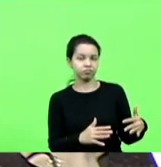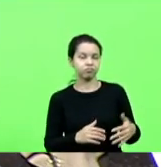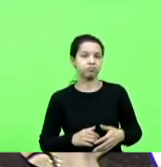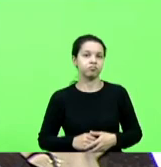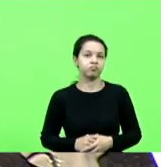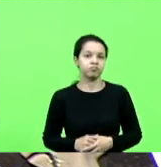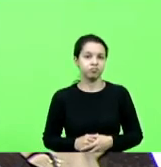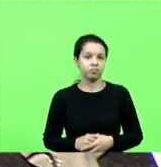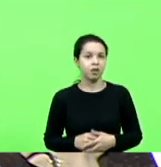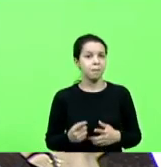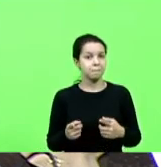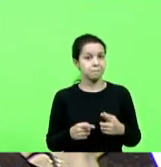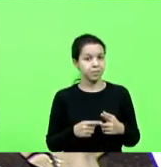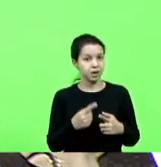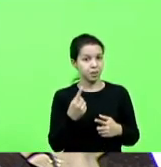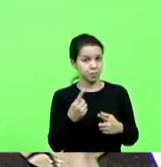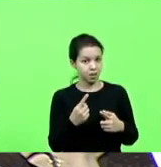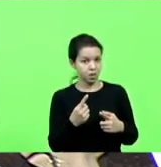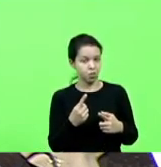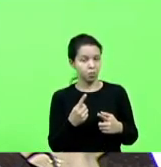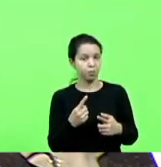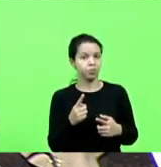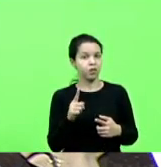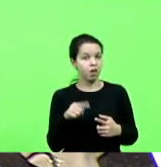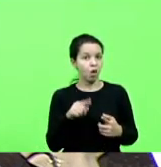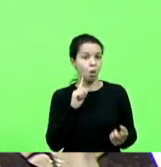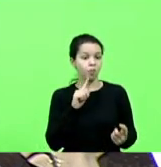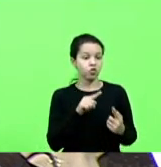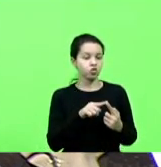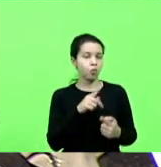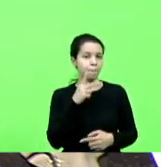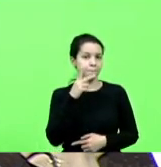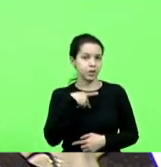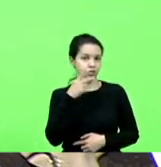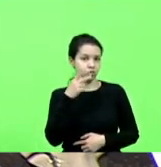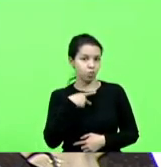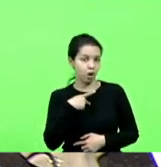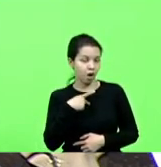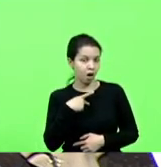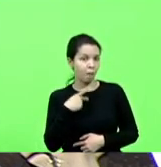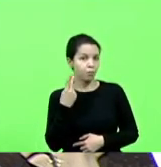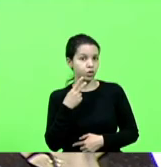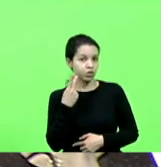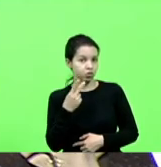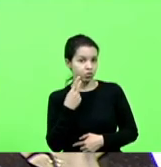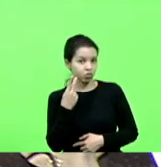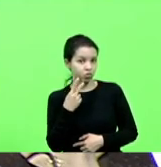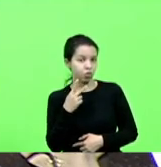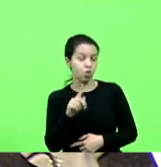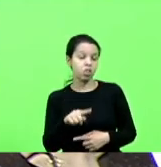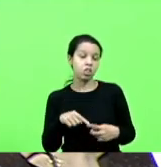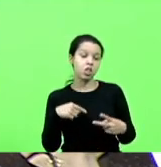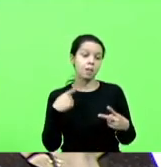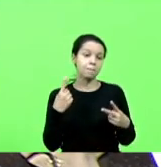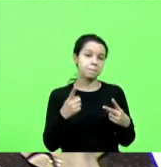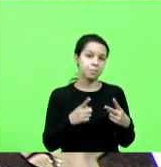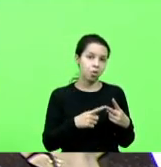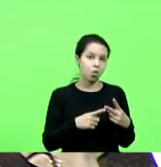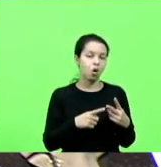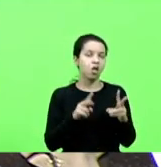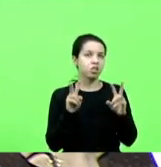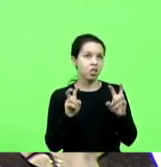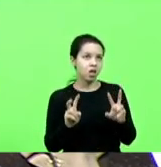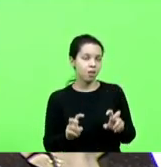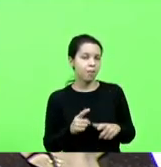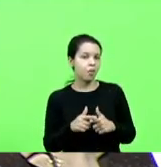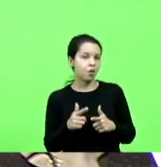O são os seus objetivos pessoais e políticos. Depois, as questões do Estado nós vemos.